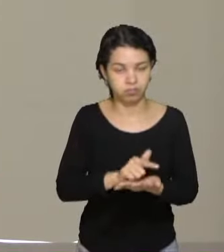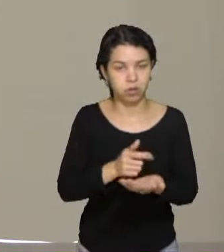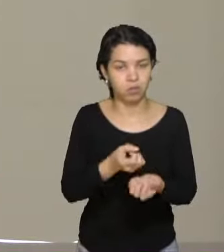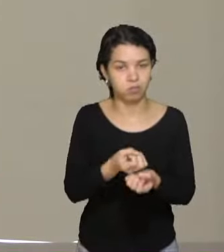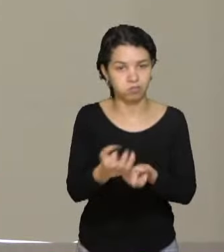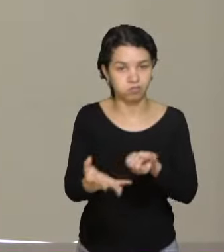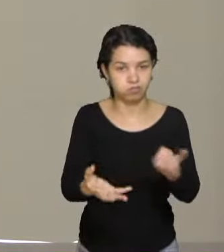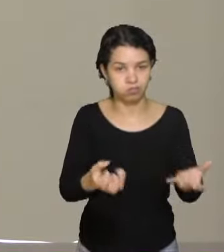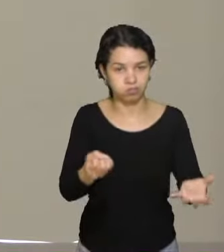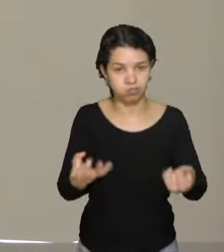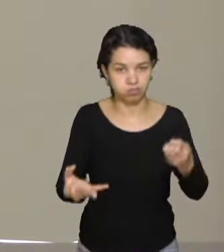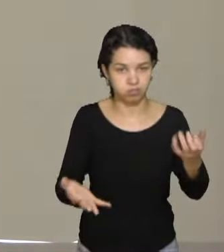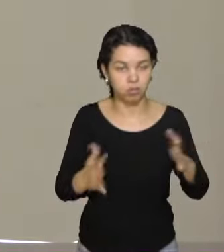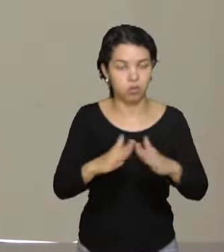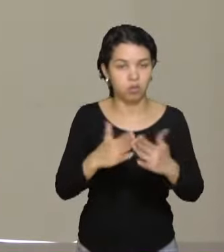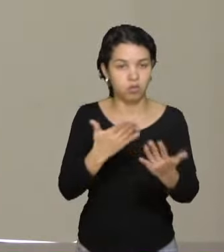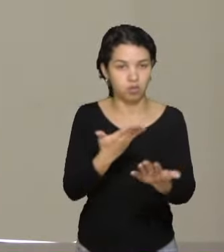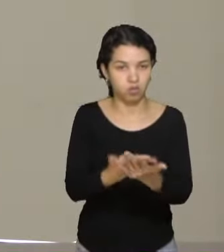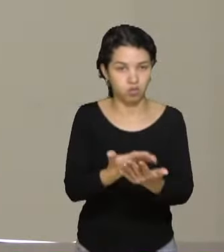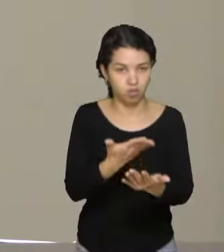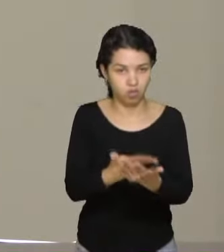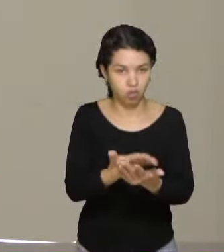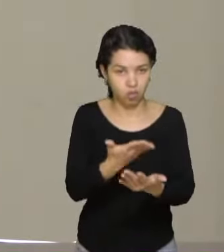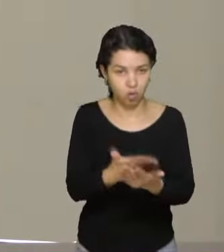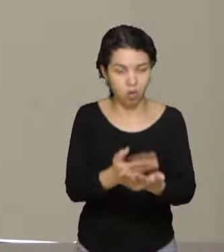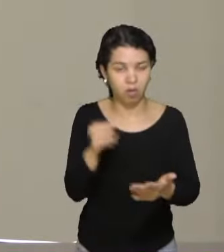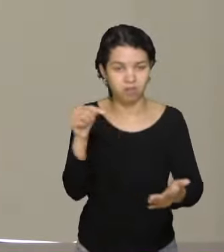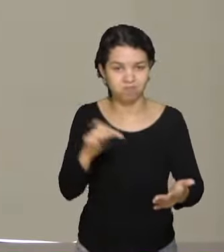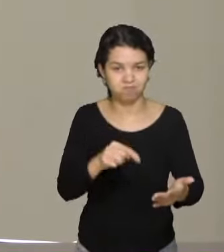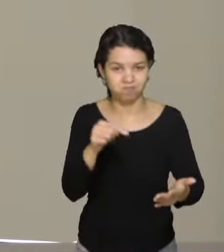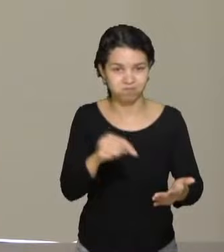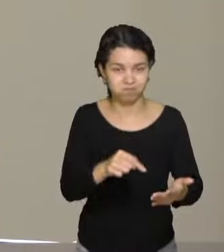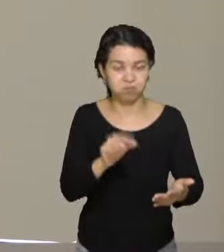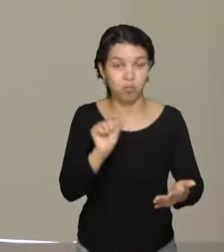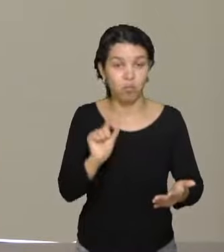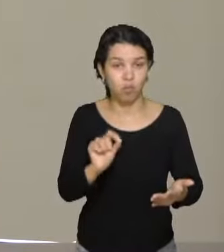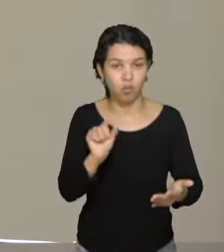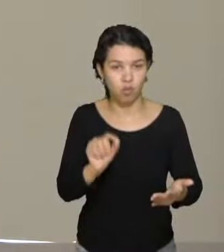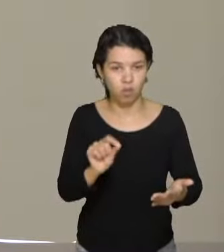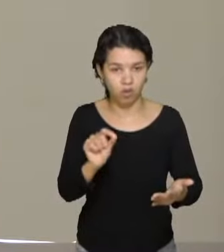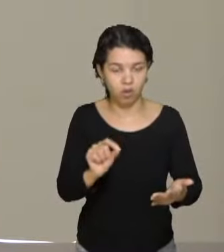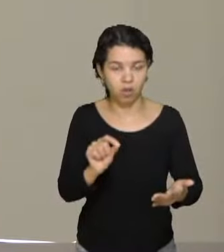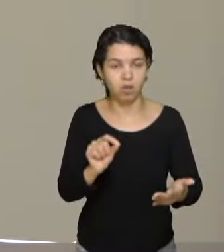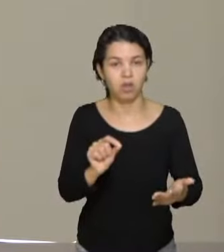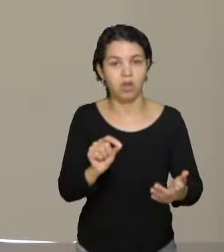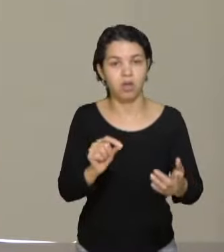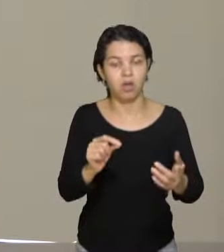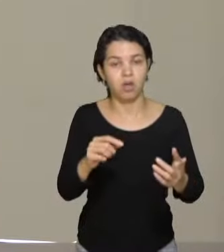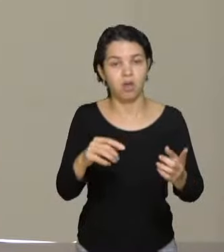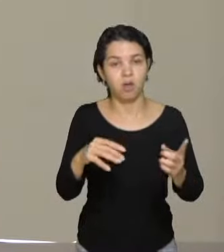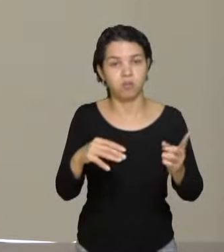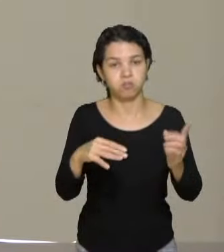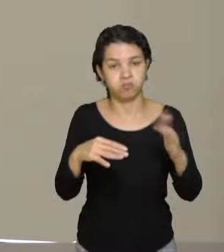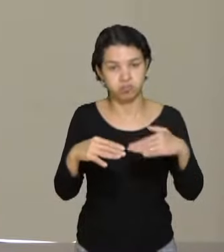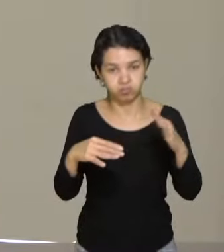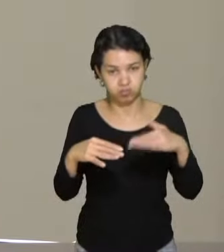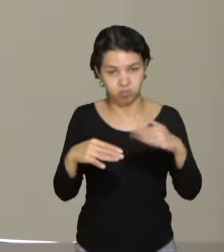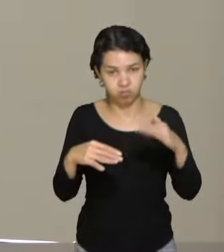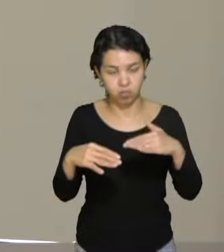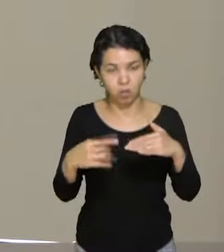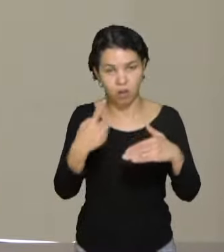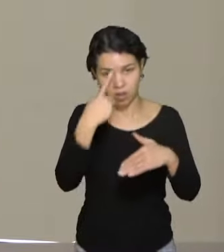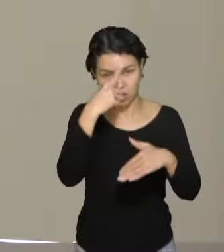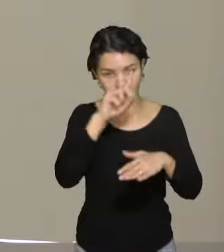escolas municipais, fazendo apologia à ideologia de gênero. Em discussão,